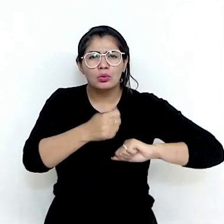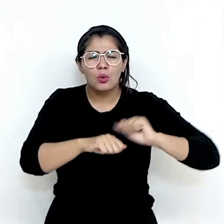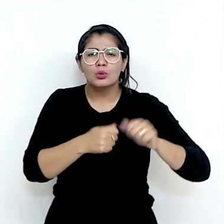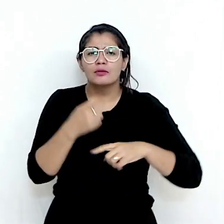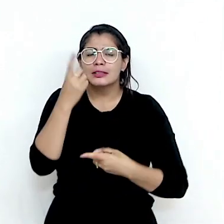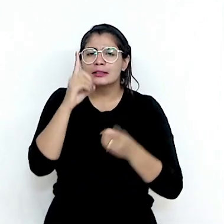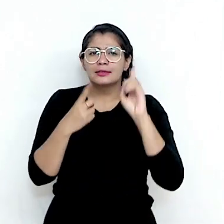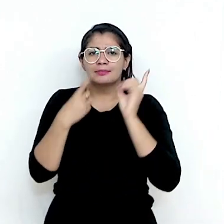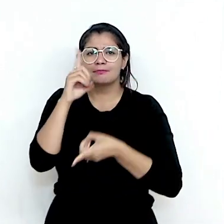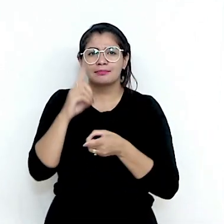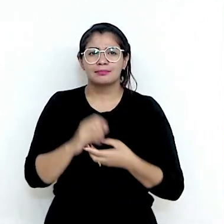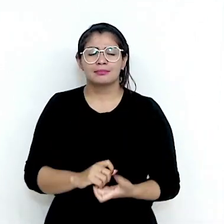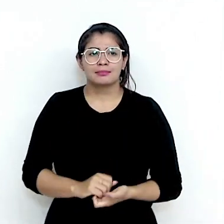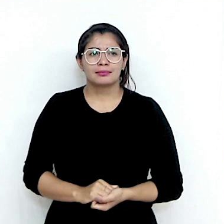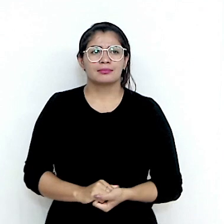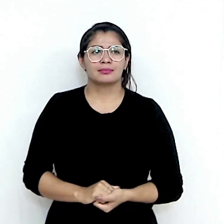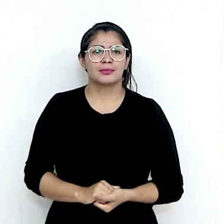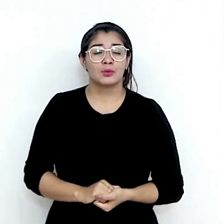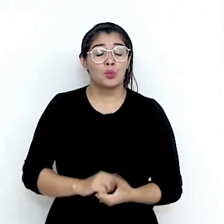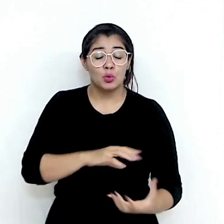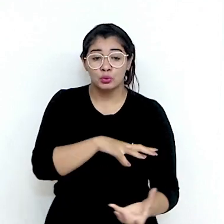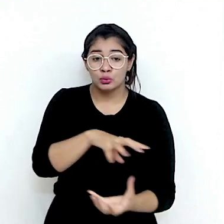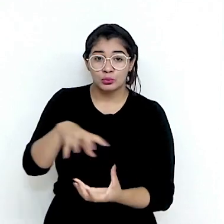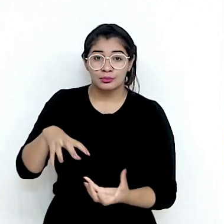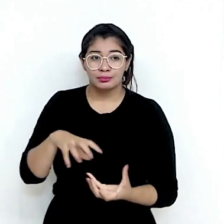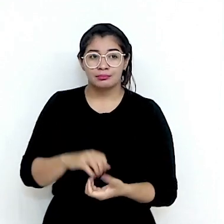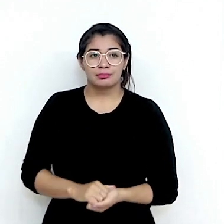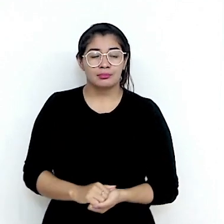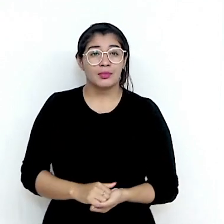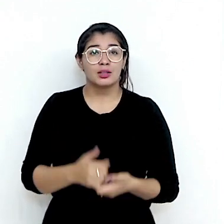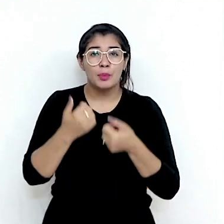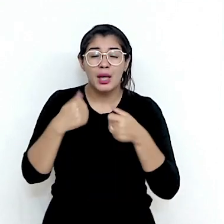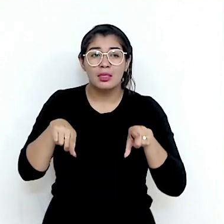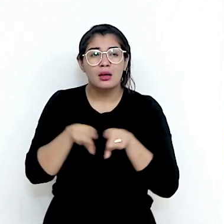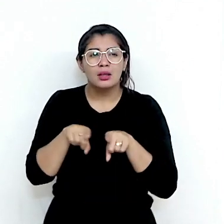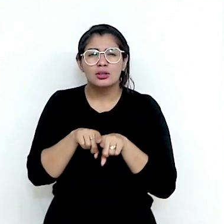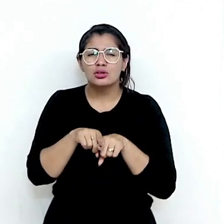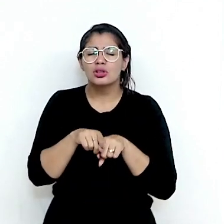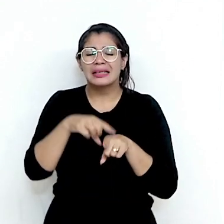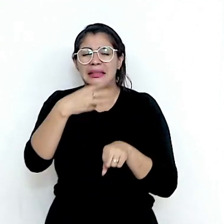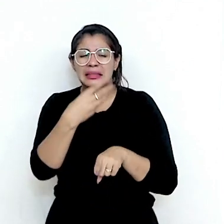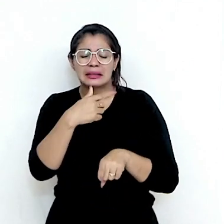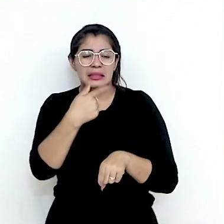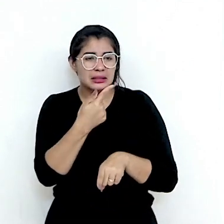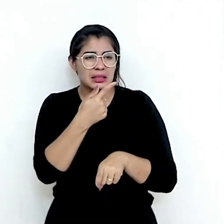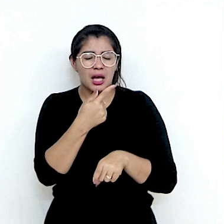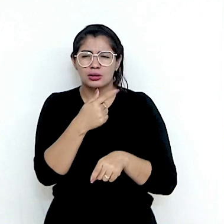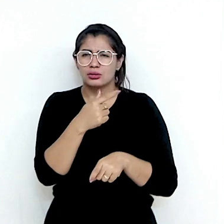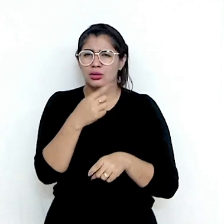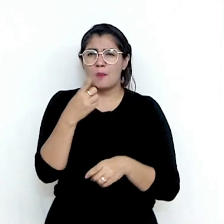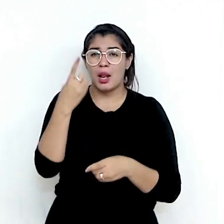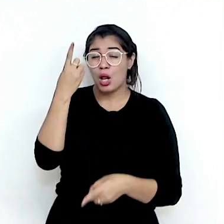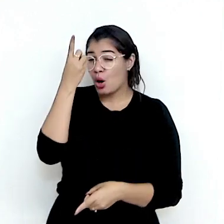Chile, investimentos externos do Chile no mundo, isso já tendo ultrapassado a marca de 37 bilhões de dólares.